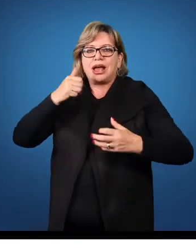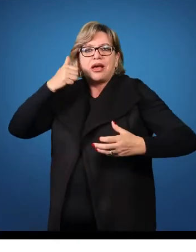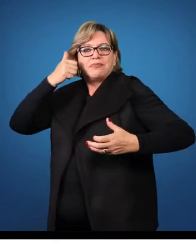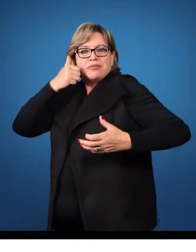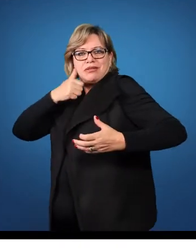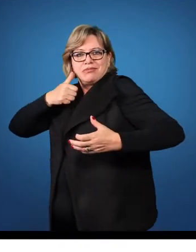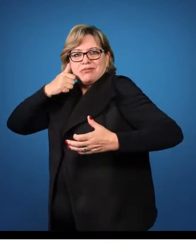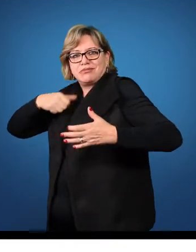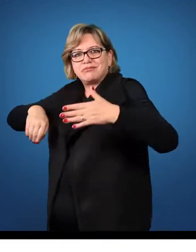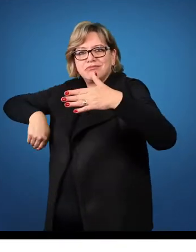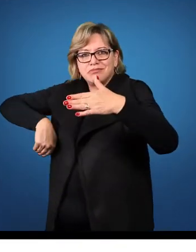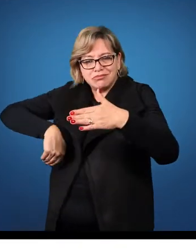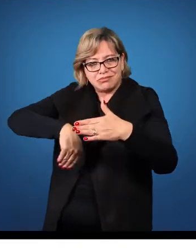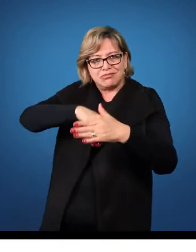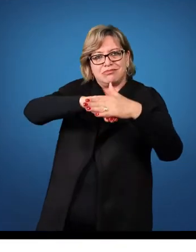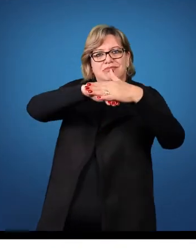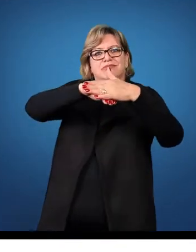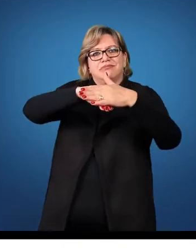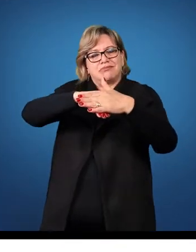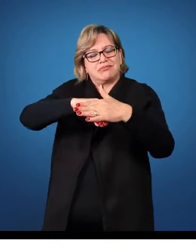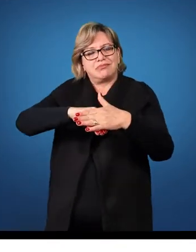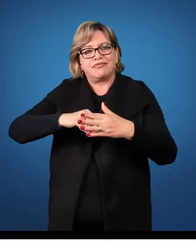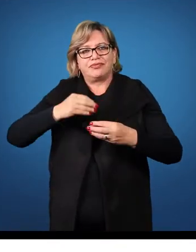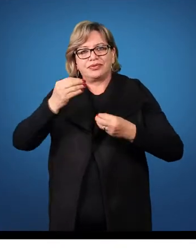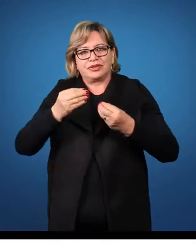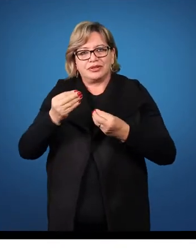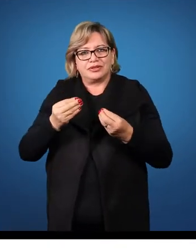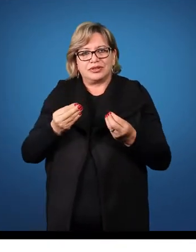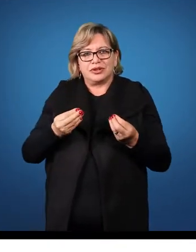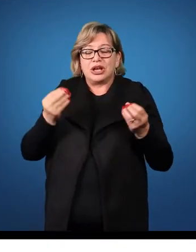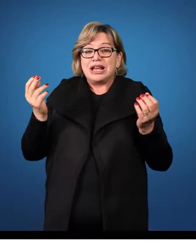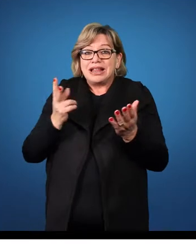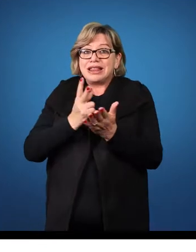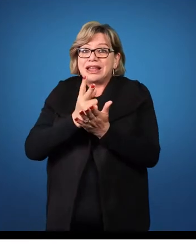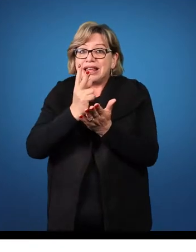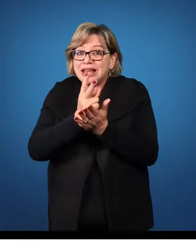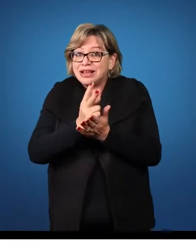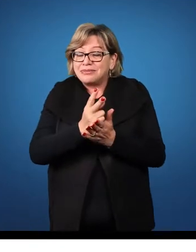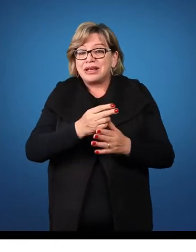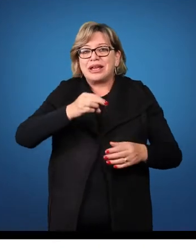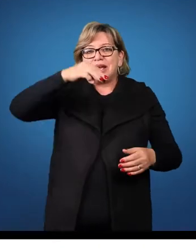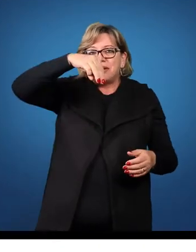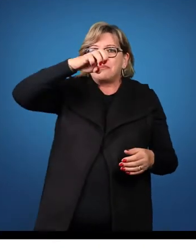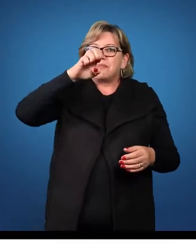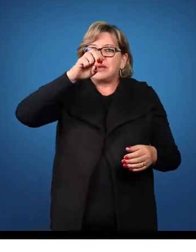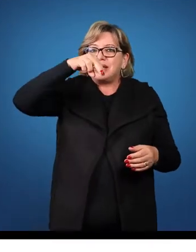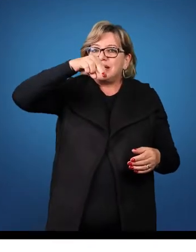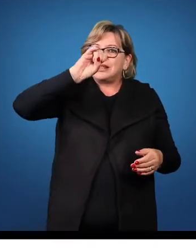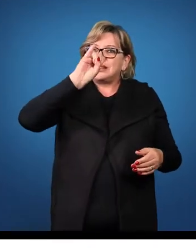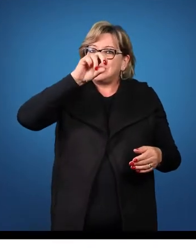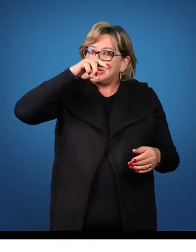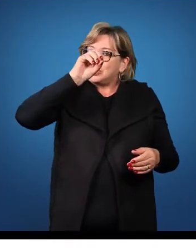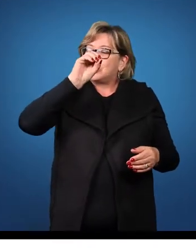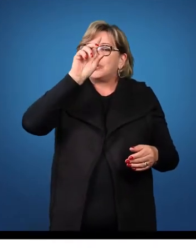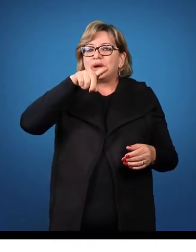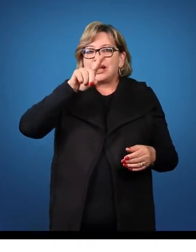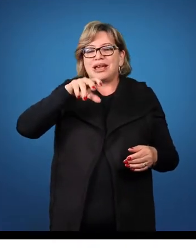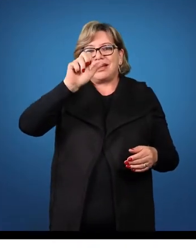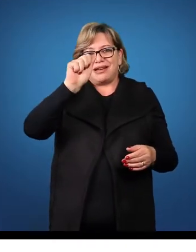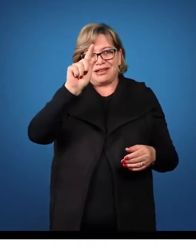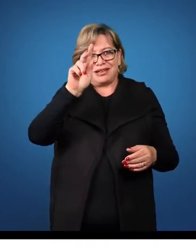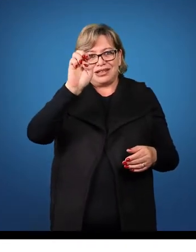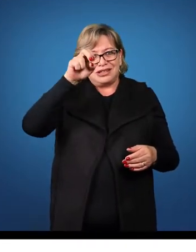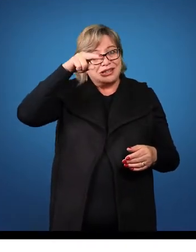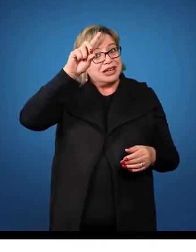foi chutada pelo menino. O menino continuou sendo o agente da voz passiva porque